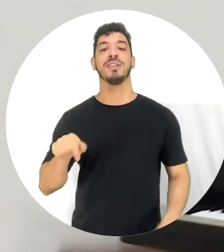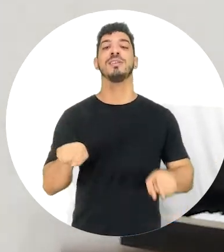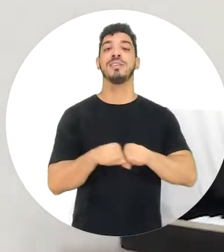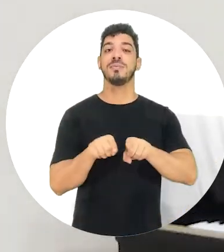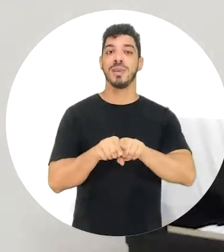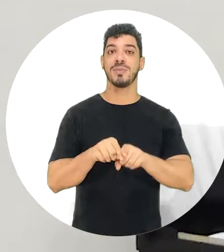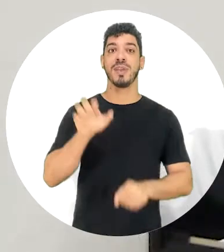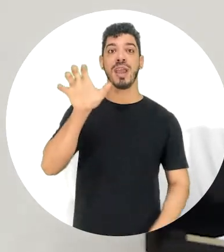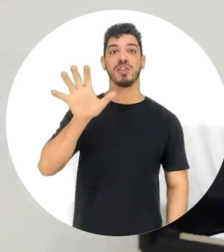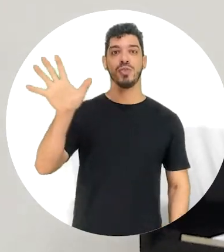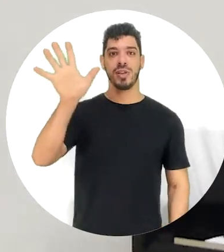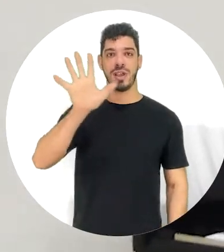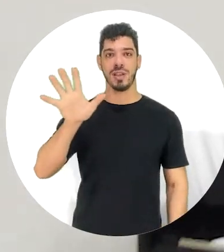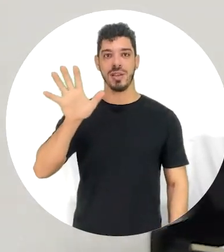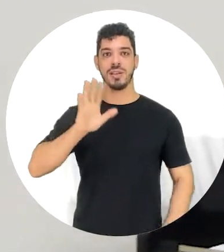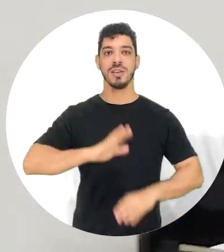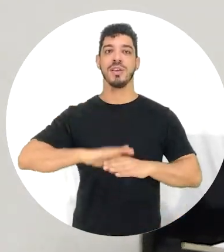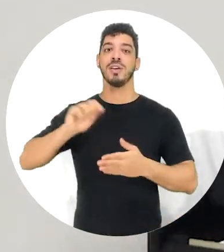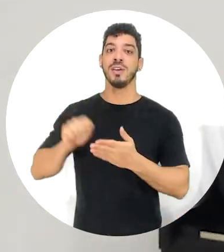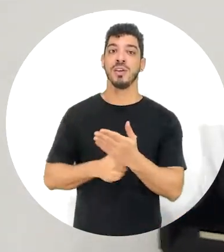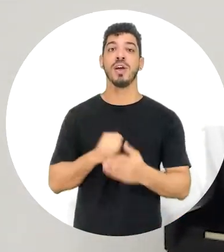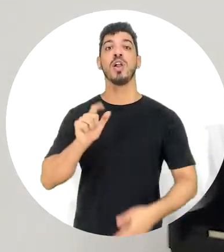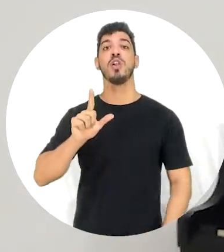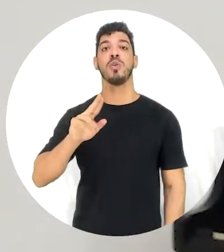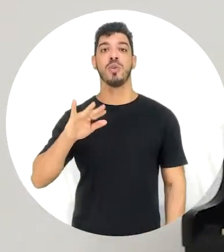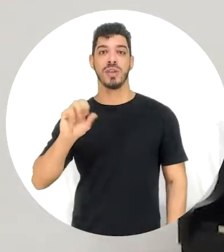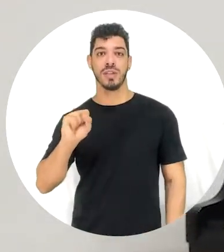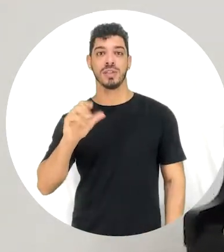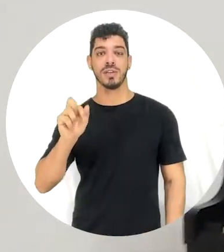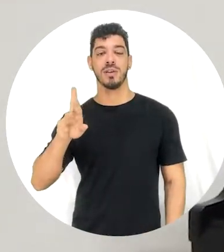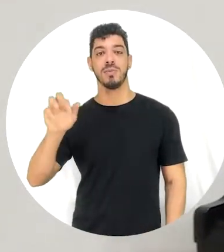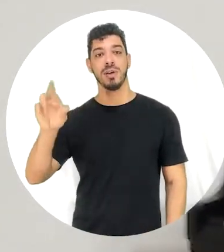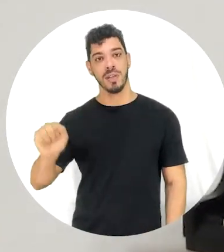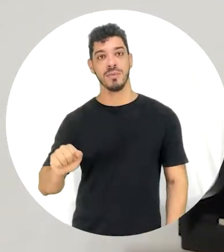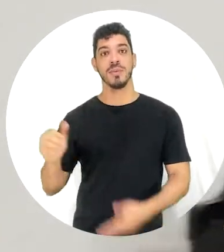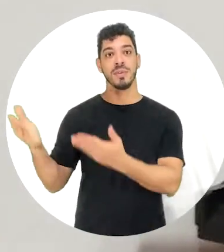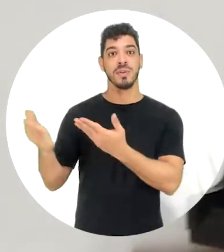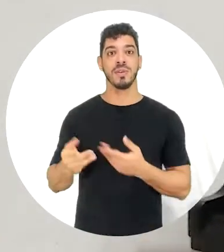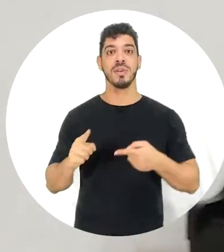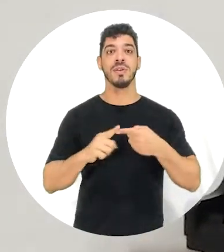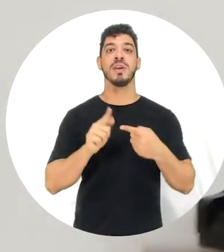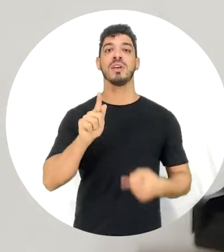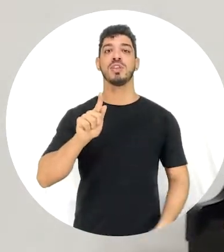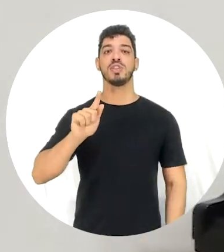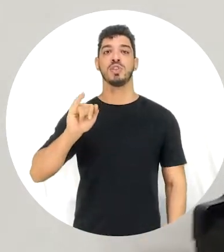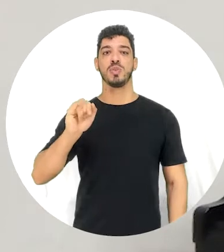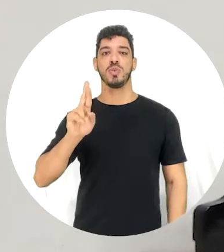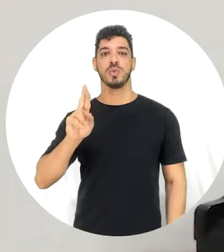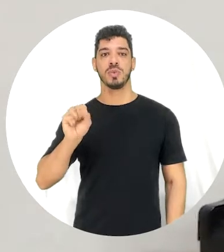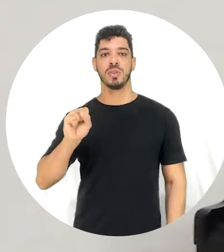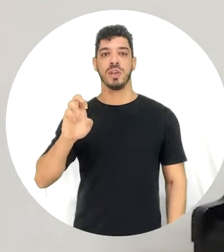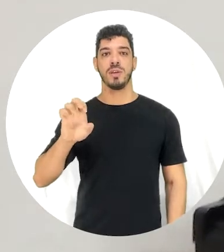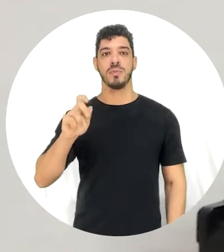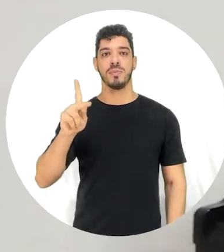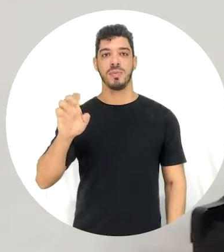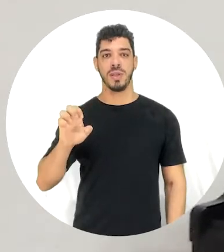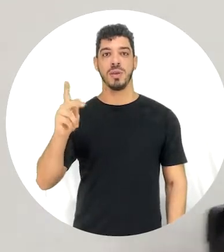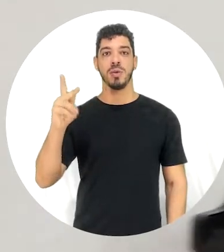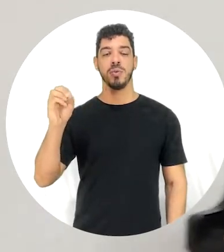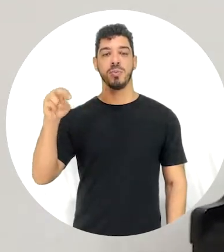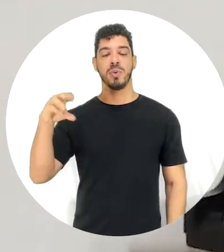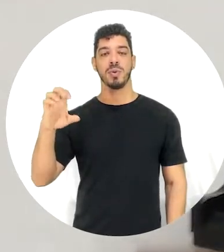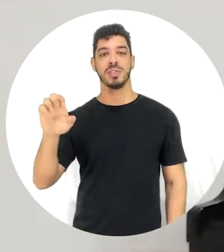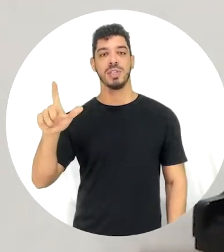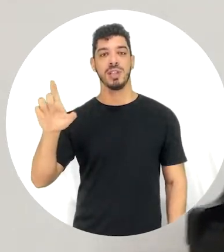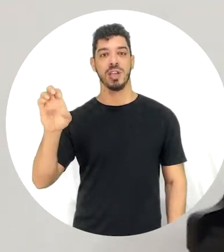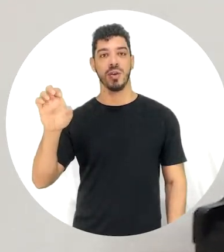Câmara Cascudo. Toninho vai conversar com Giuseppe Ponce León. Ainda na quinta-feira, dia 29, às